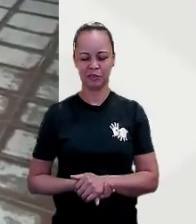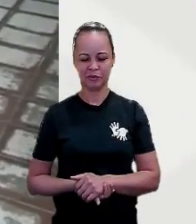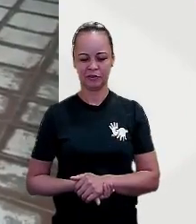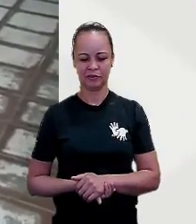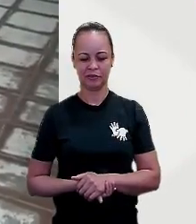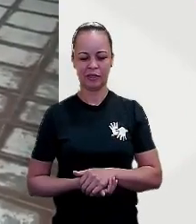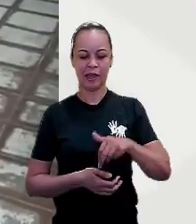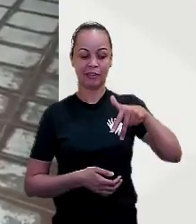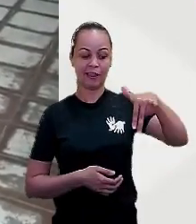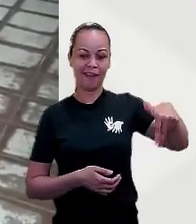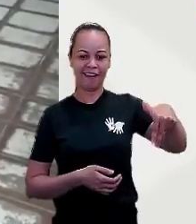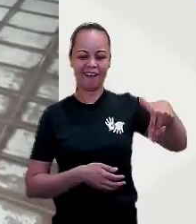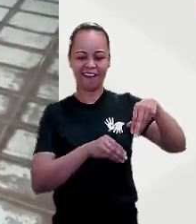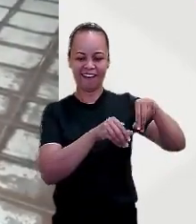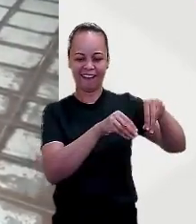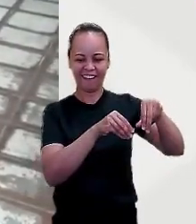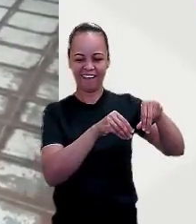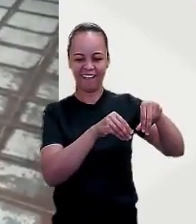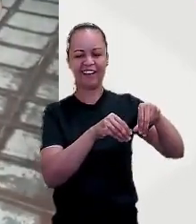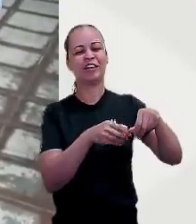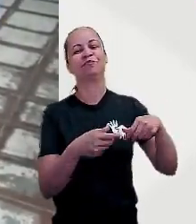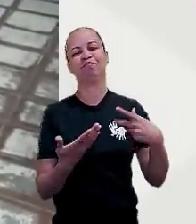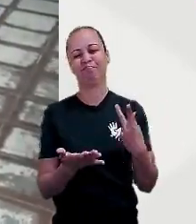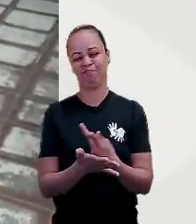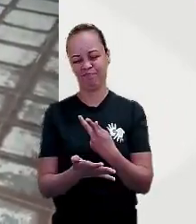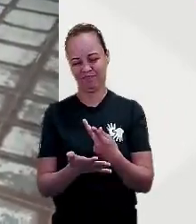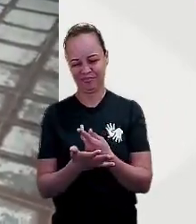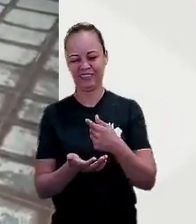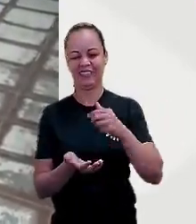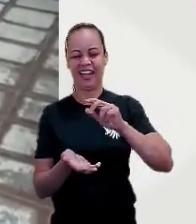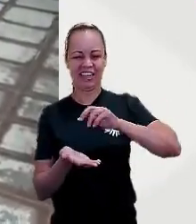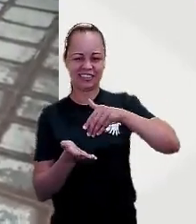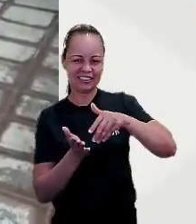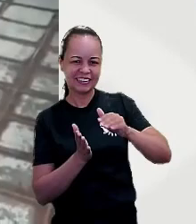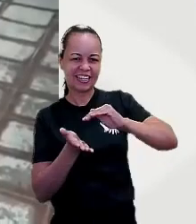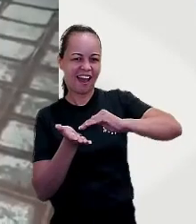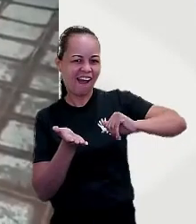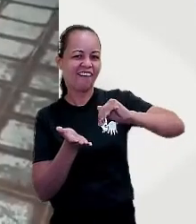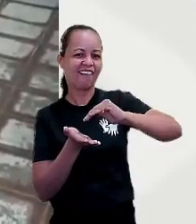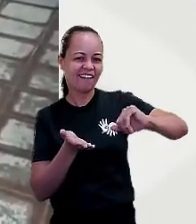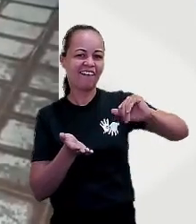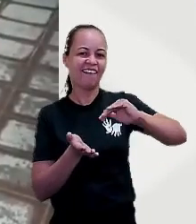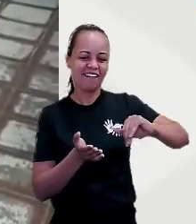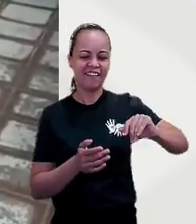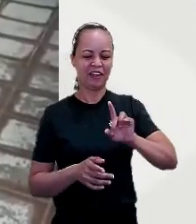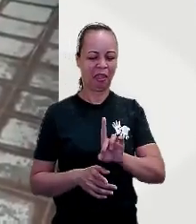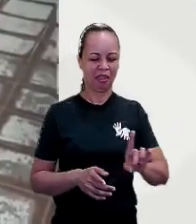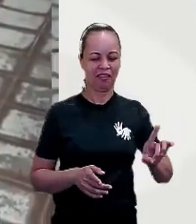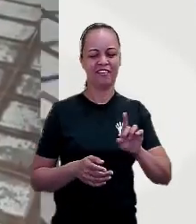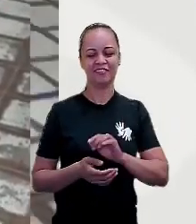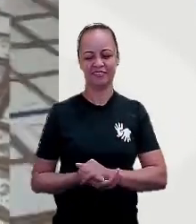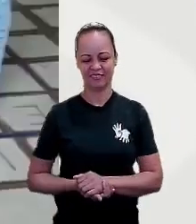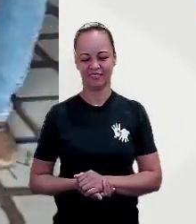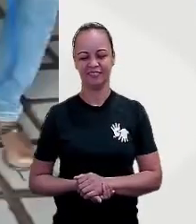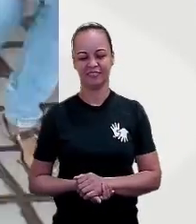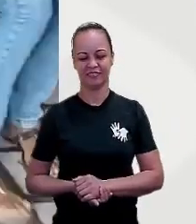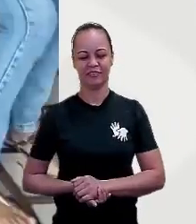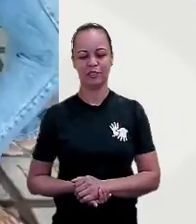Terra! Pronto, sai a manurele. Ele abre e ele ele. Tem genteope.